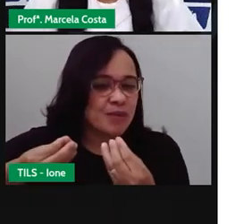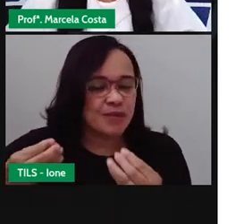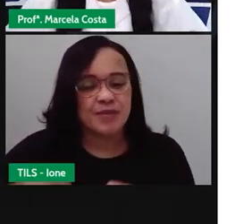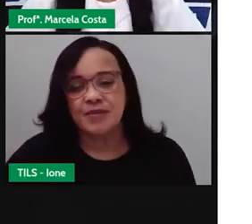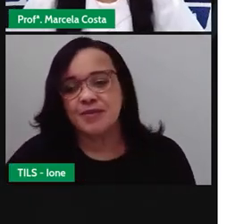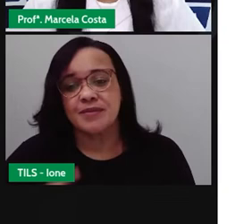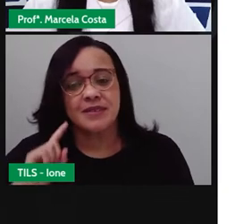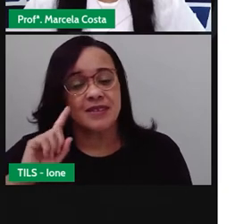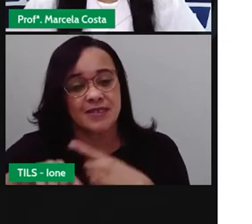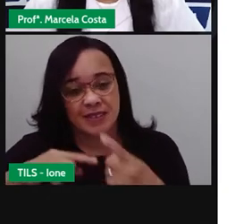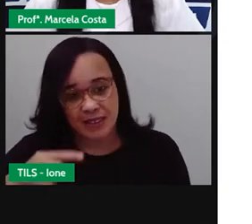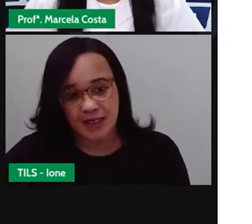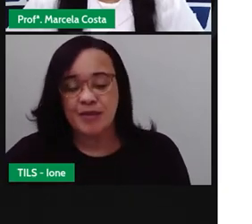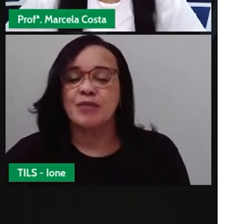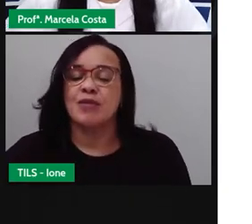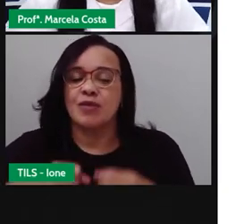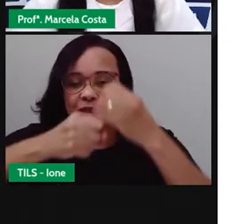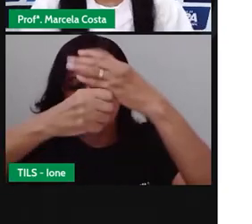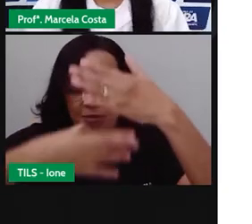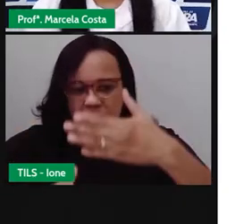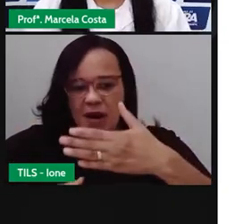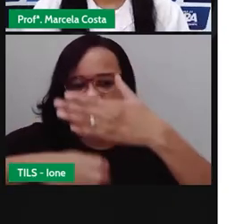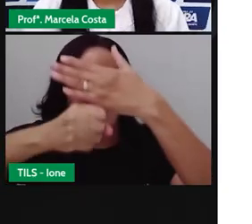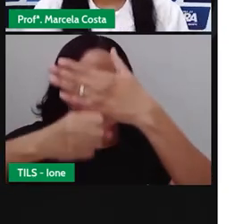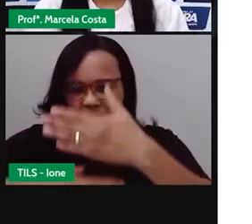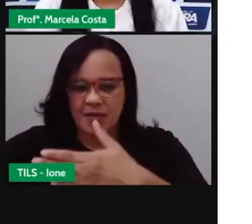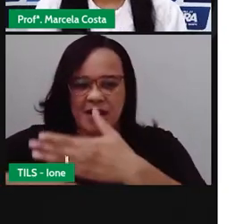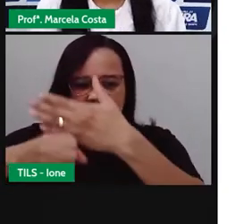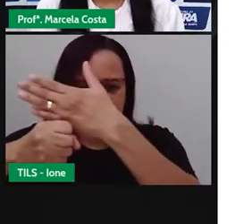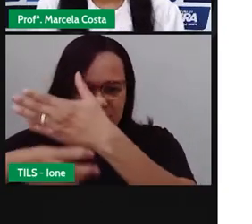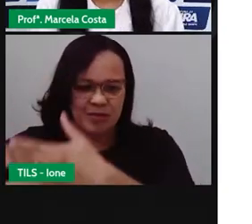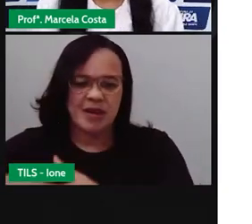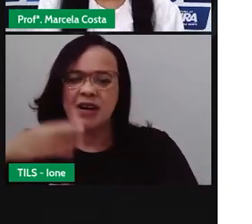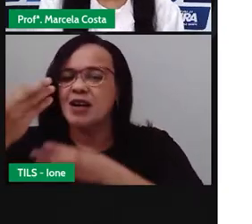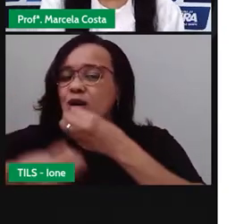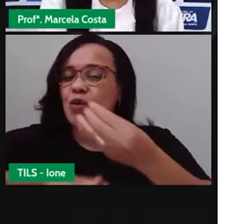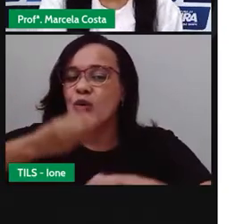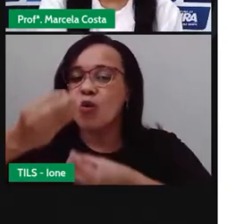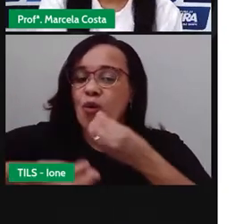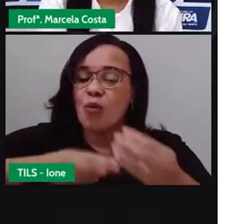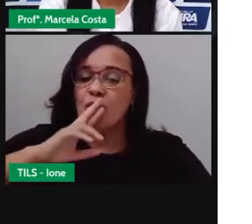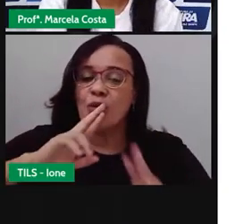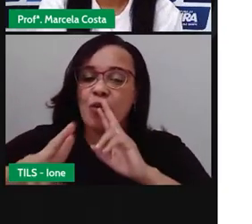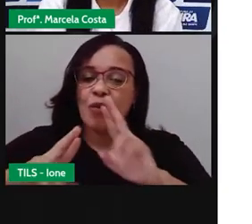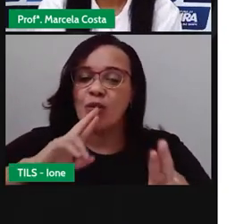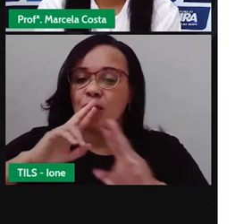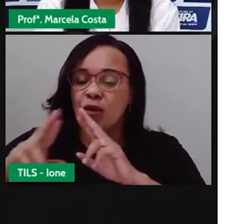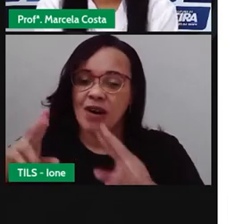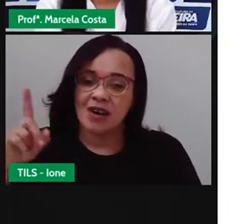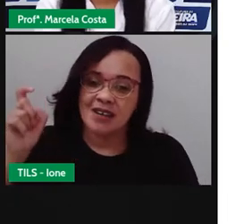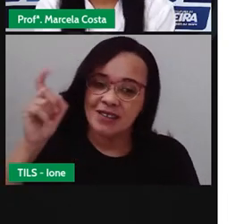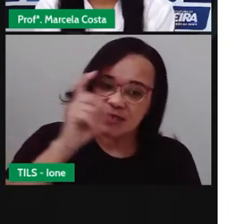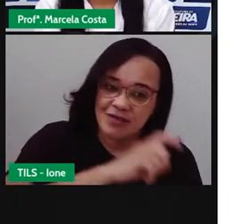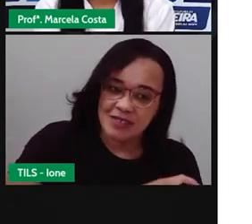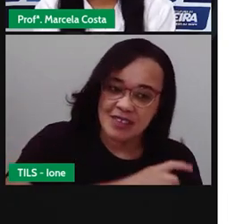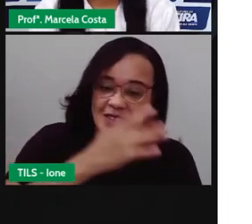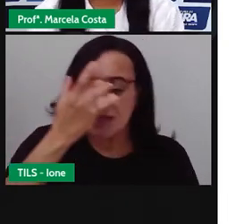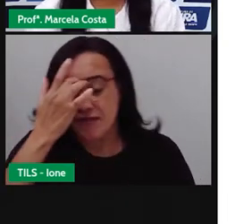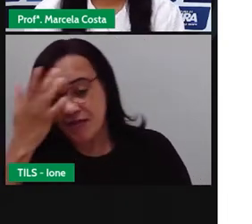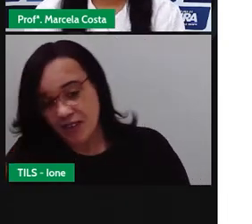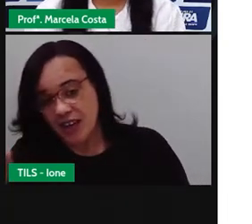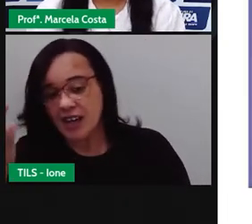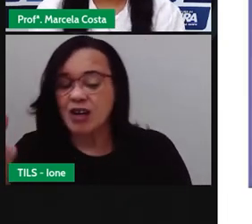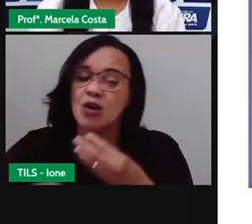Compartilha aí comigo nos comentários, diga aí para mim se você conseguiu fazer, se foi difícil, se foi fácil.